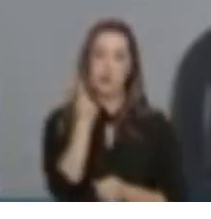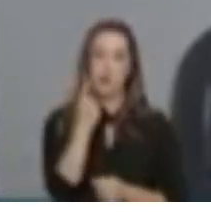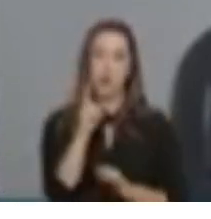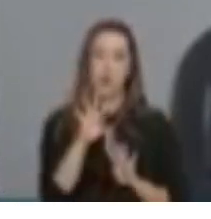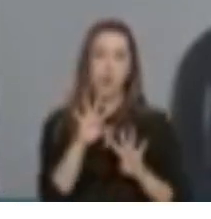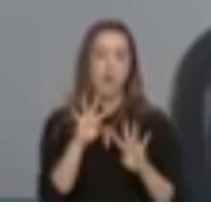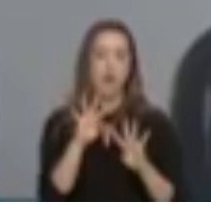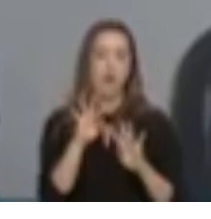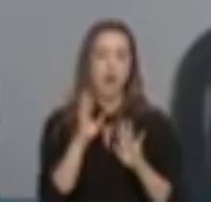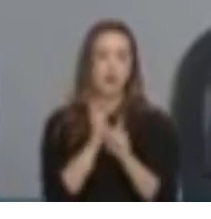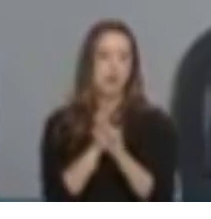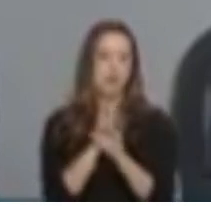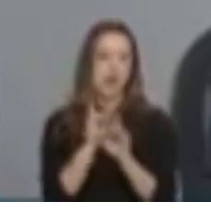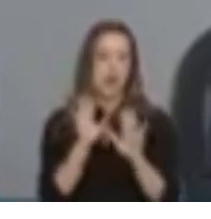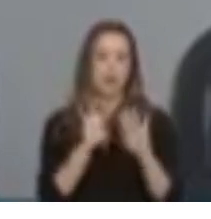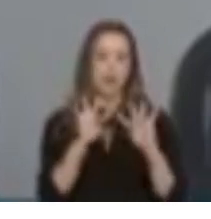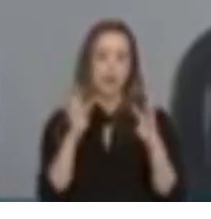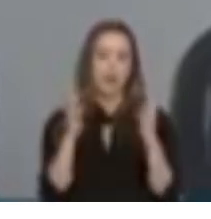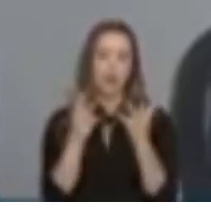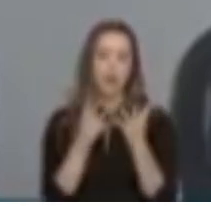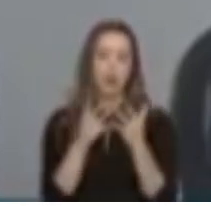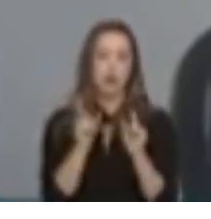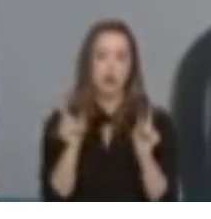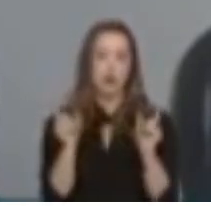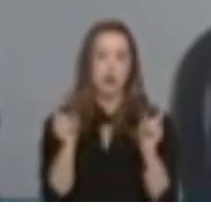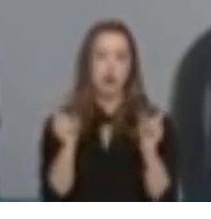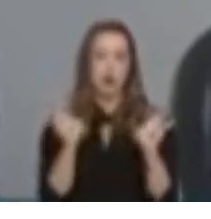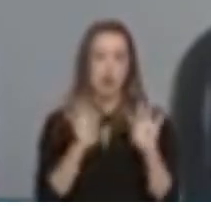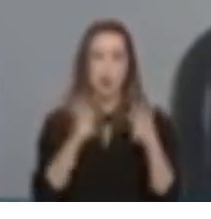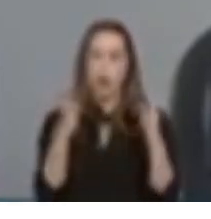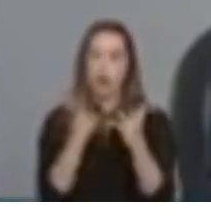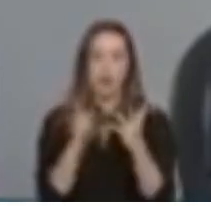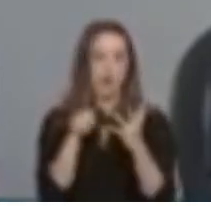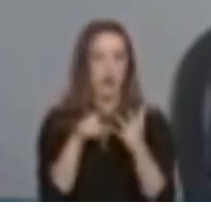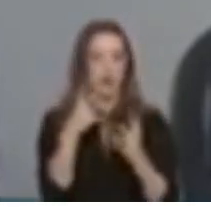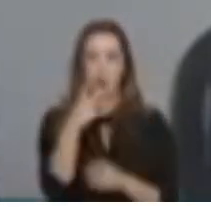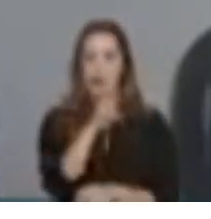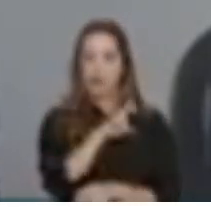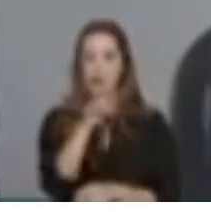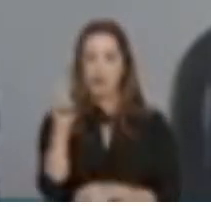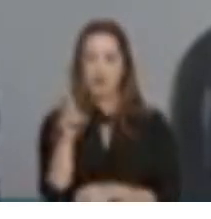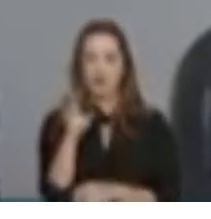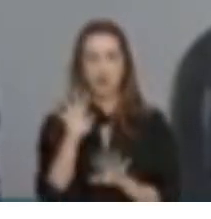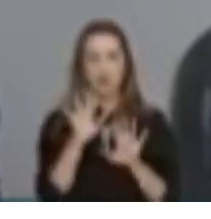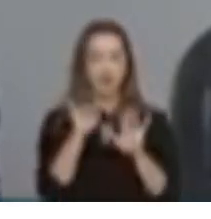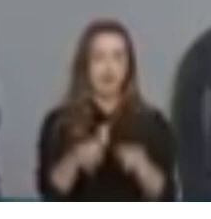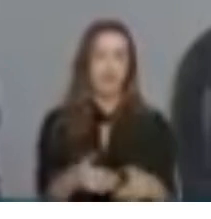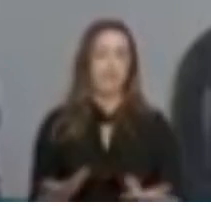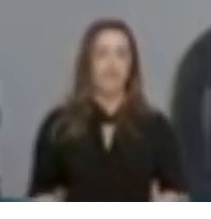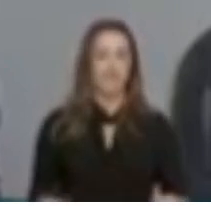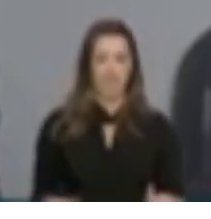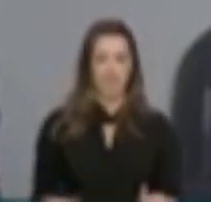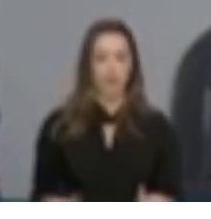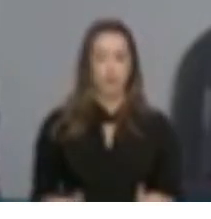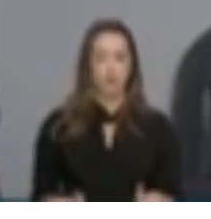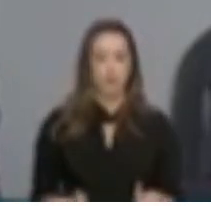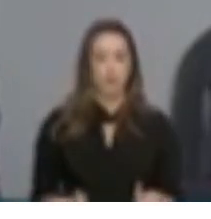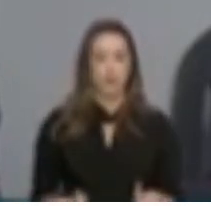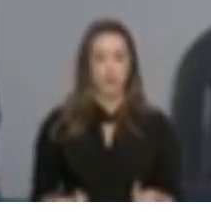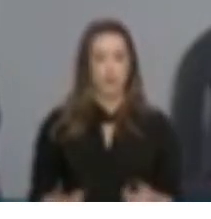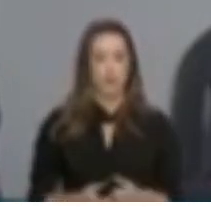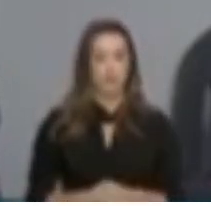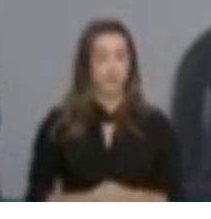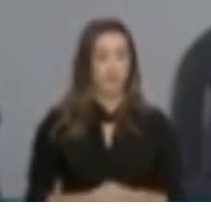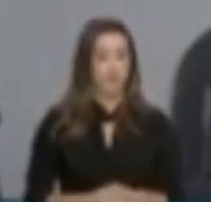cidade, diminuíram a movimentação de pessoas e que com 45 dias acabou o